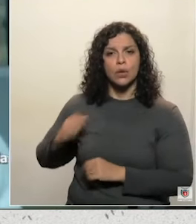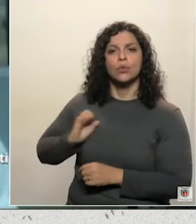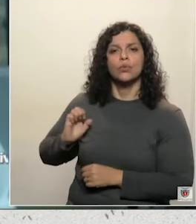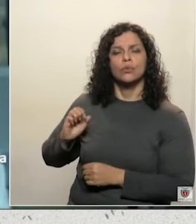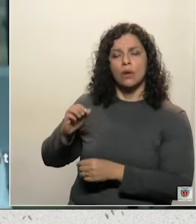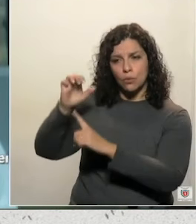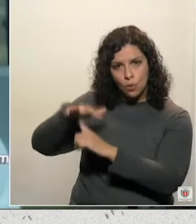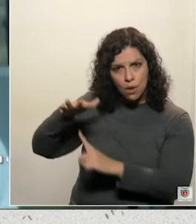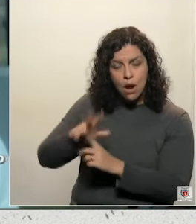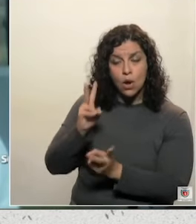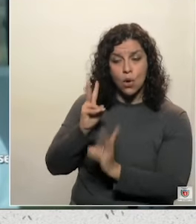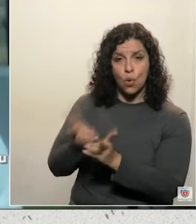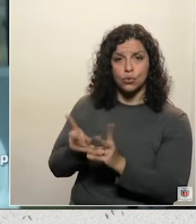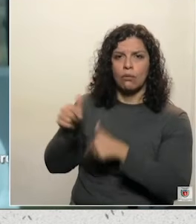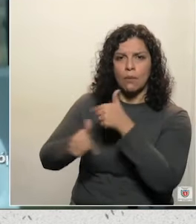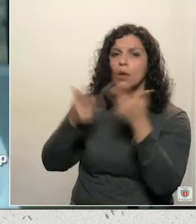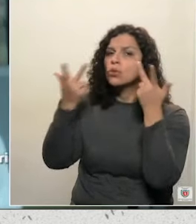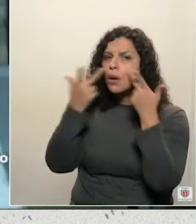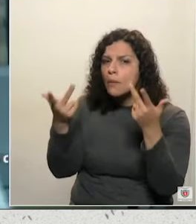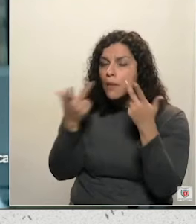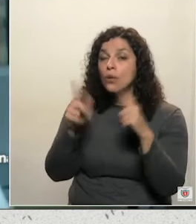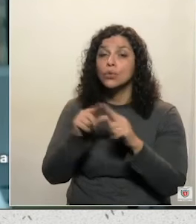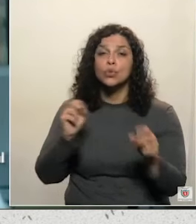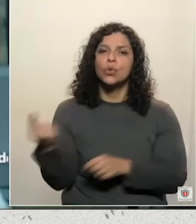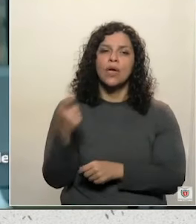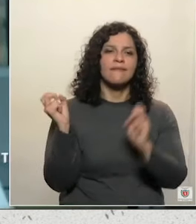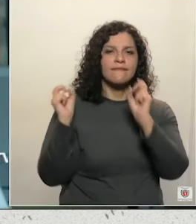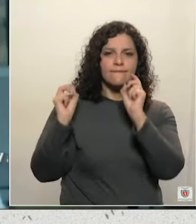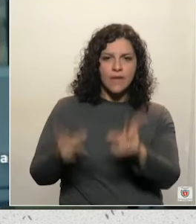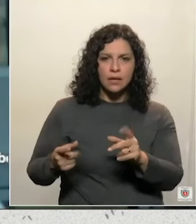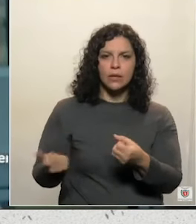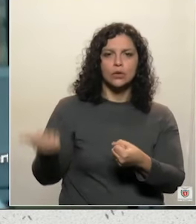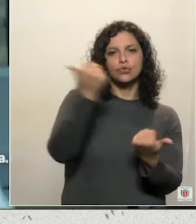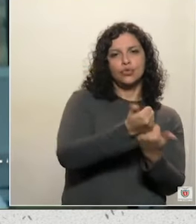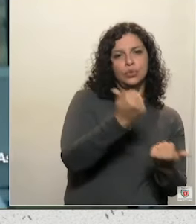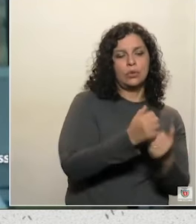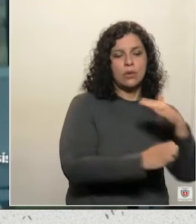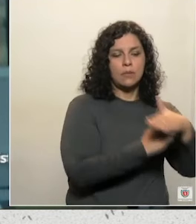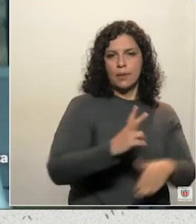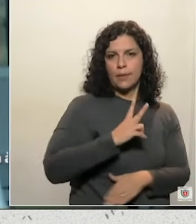defender empresas públicas eficientes. Porém, o que está em jogo aqui é a